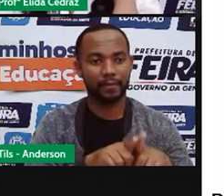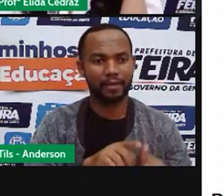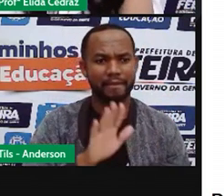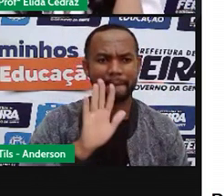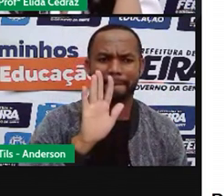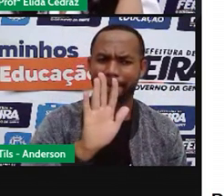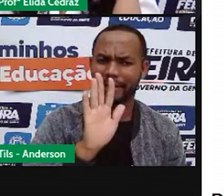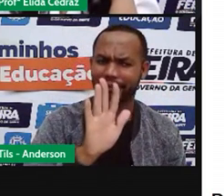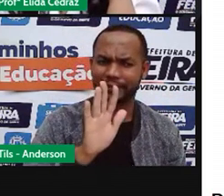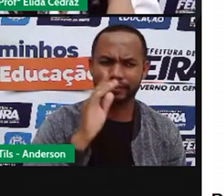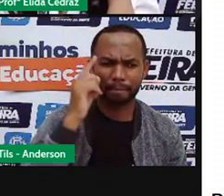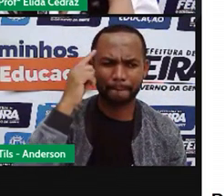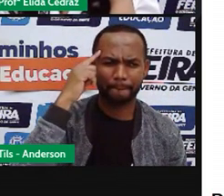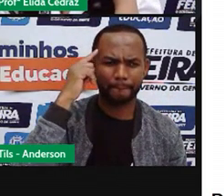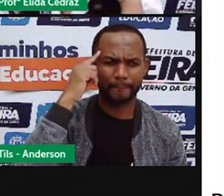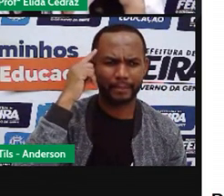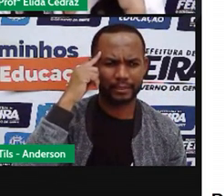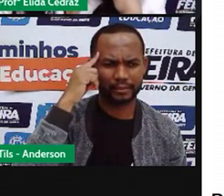pensando assim,